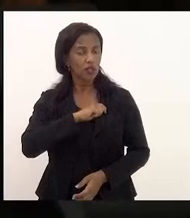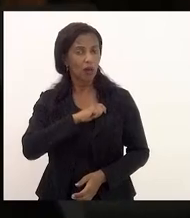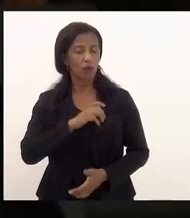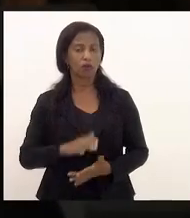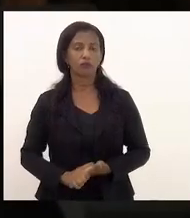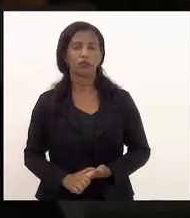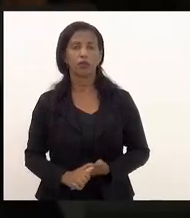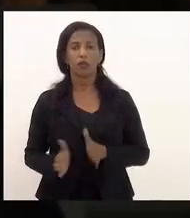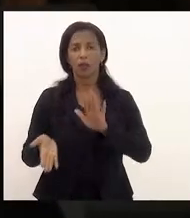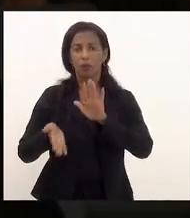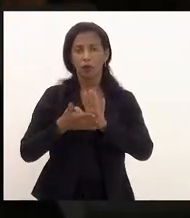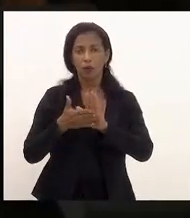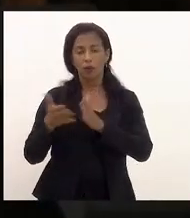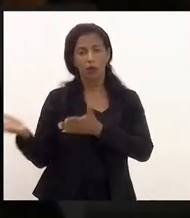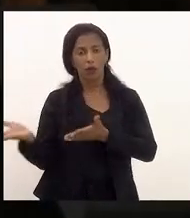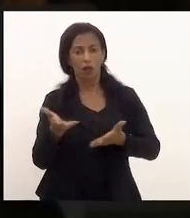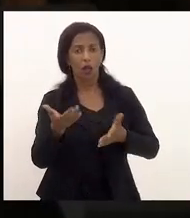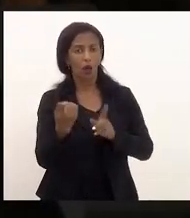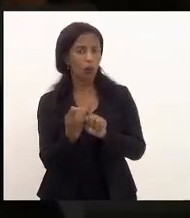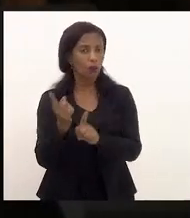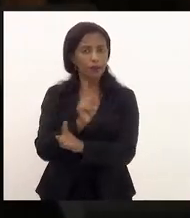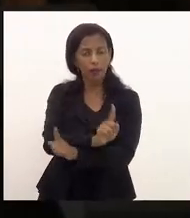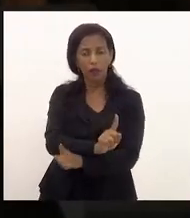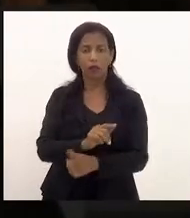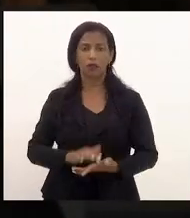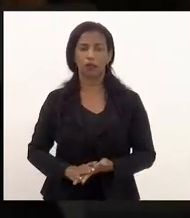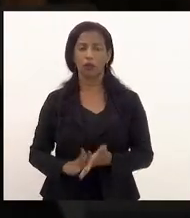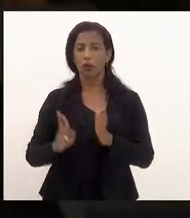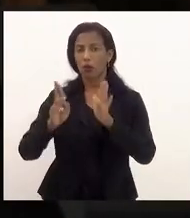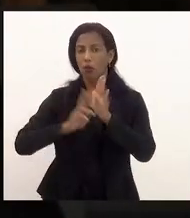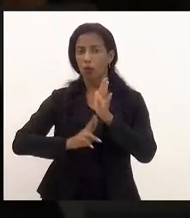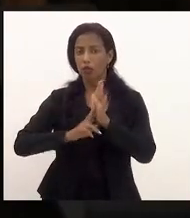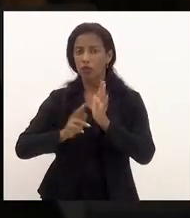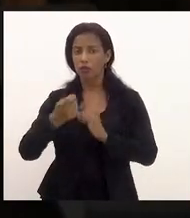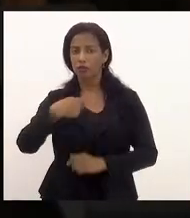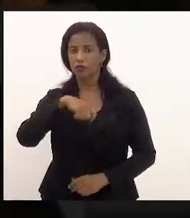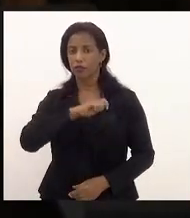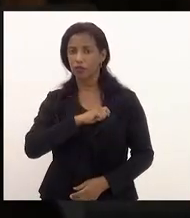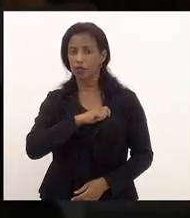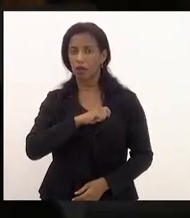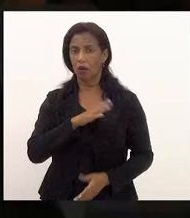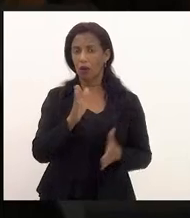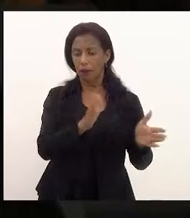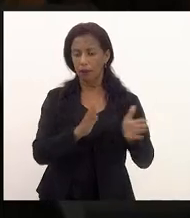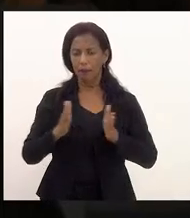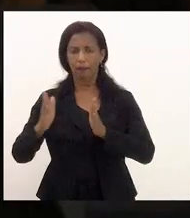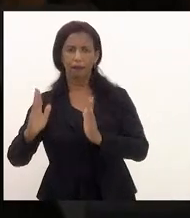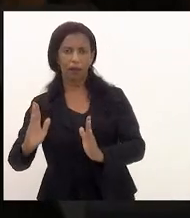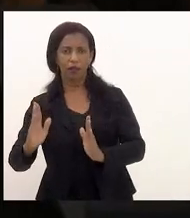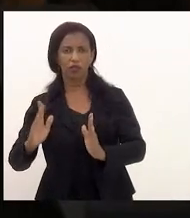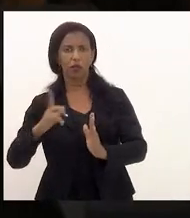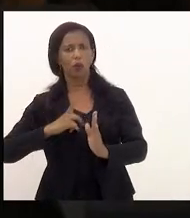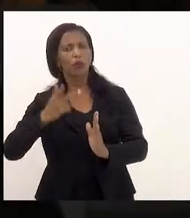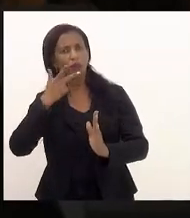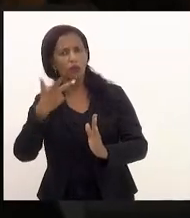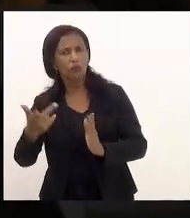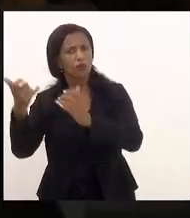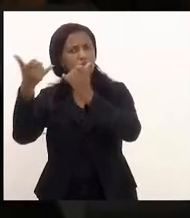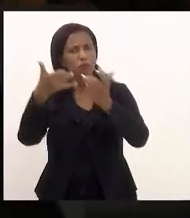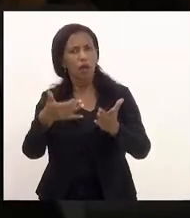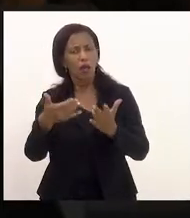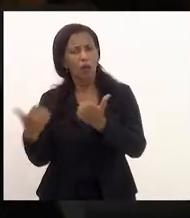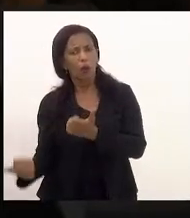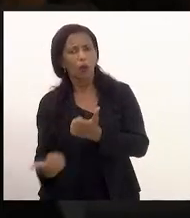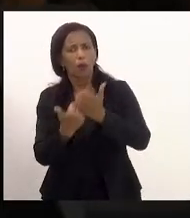que proporciona isso ao contrário o regime de recuperação fiscal é uma página como eu tenho dito aqui é um